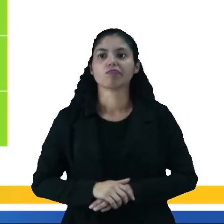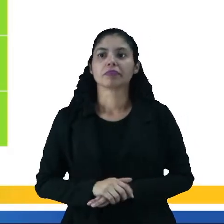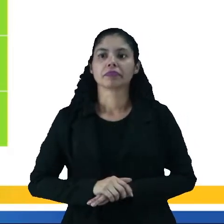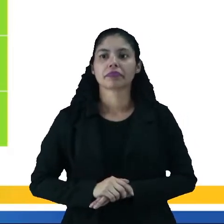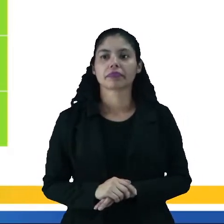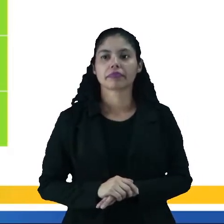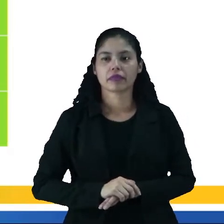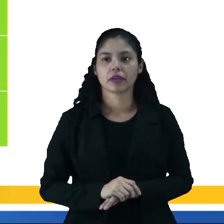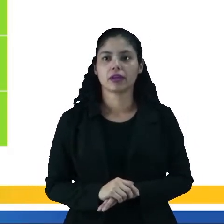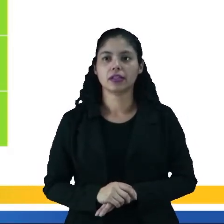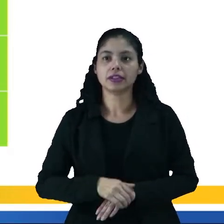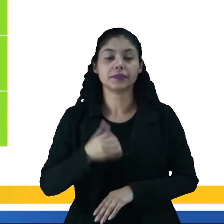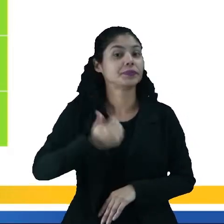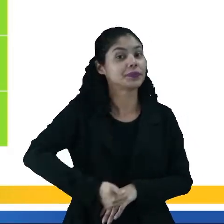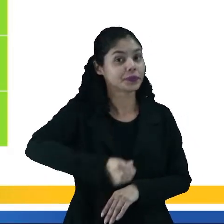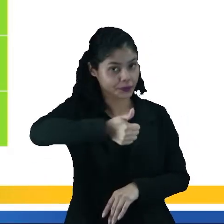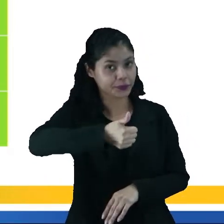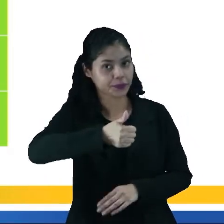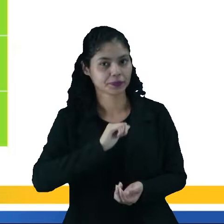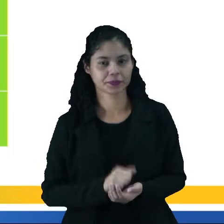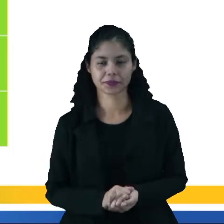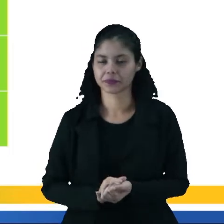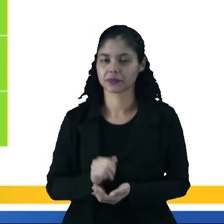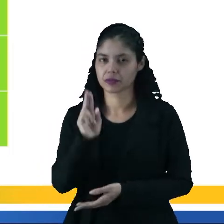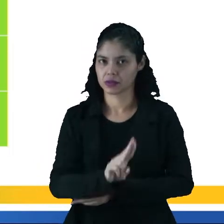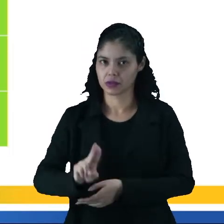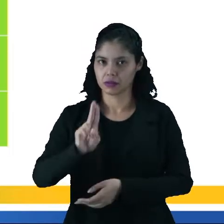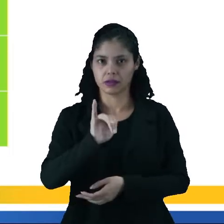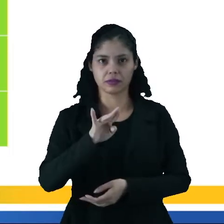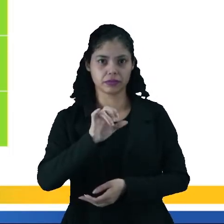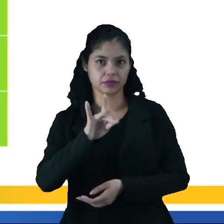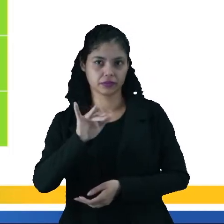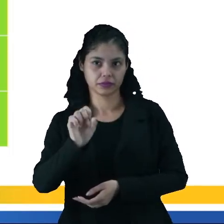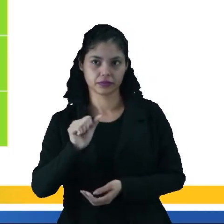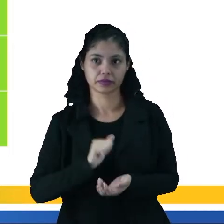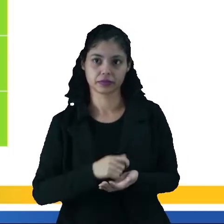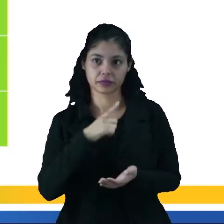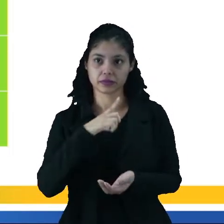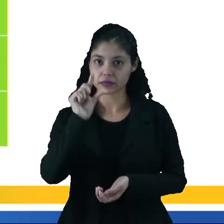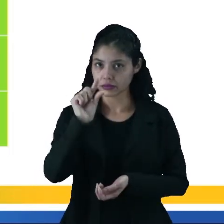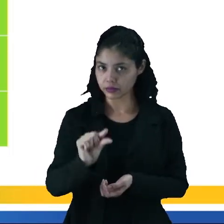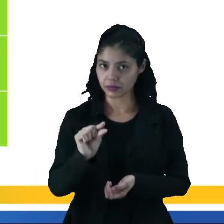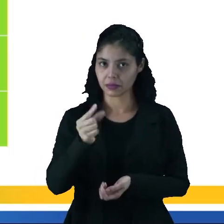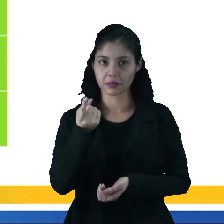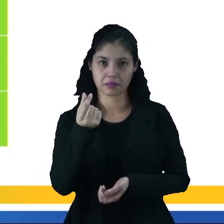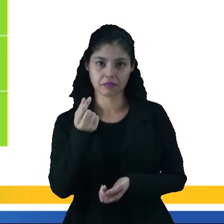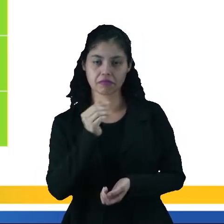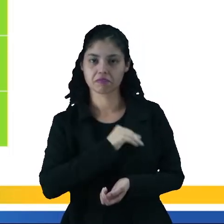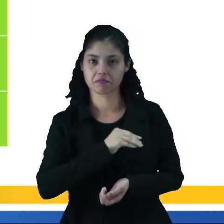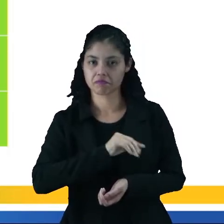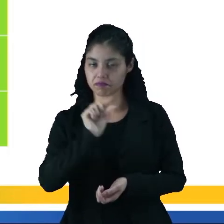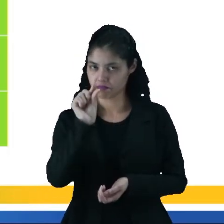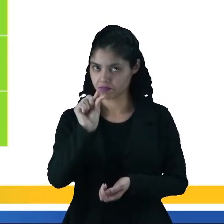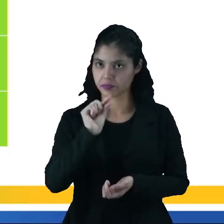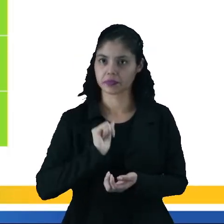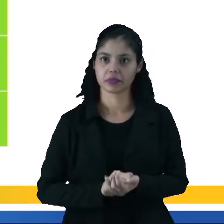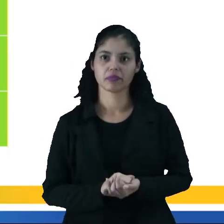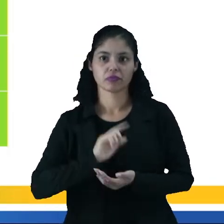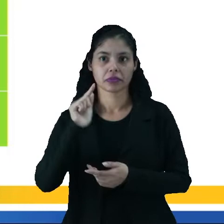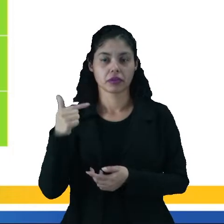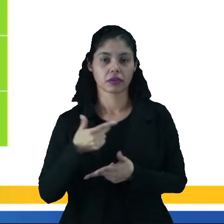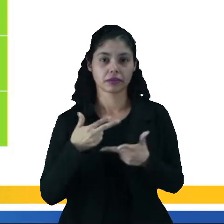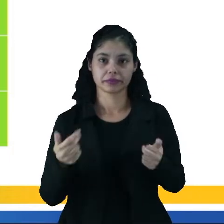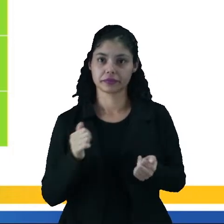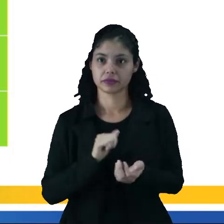primeiramente das vantagens do uso da biomassa. Primeiro, ela tem um baixo custo para o seu desenvolvimento. Outra